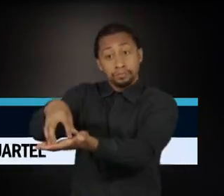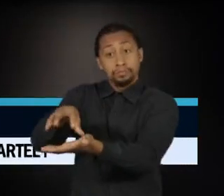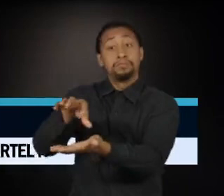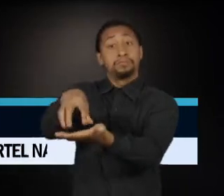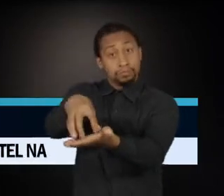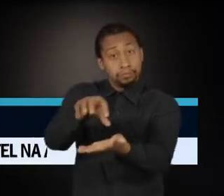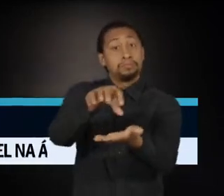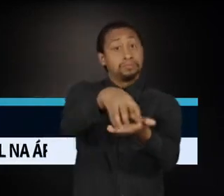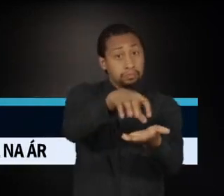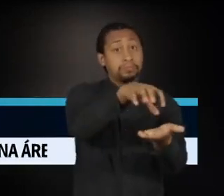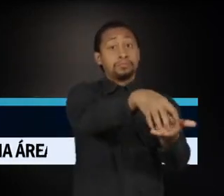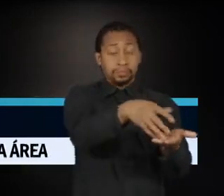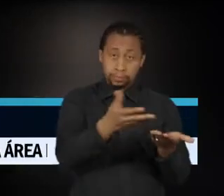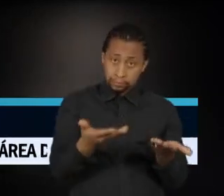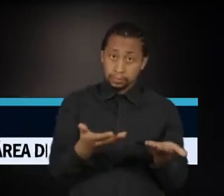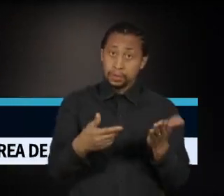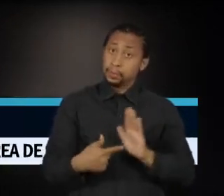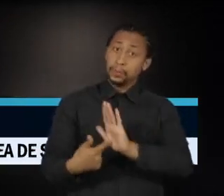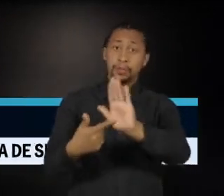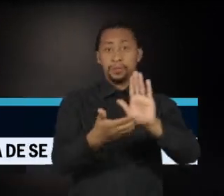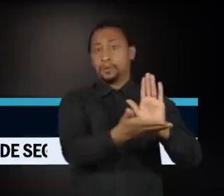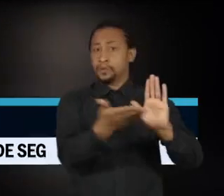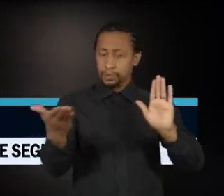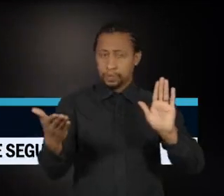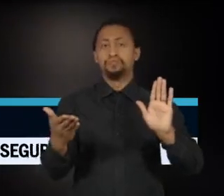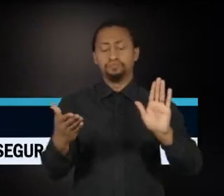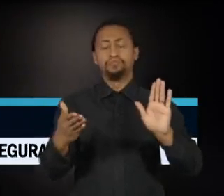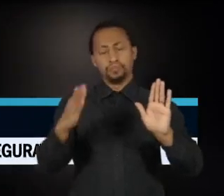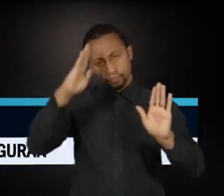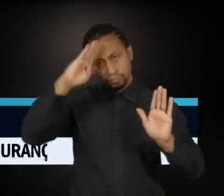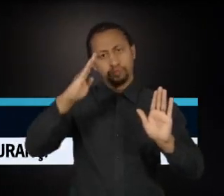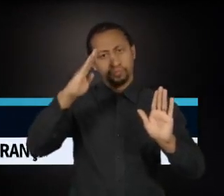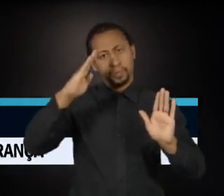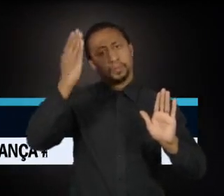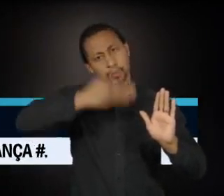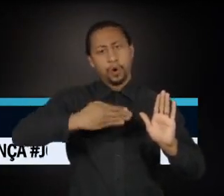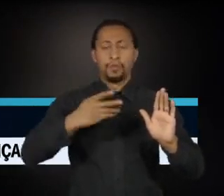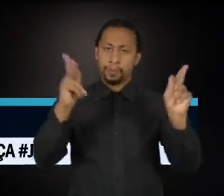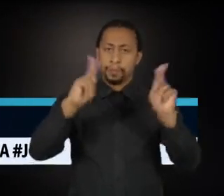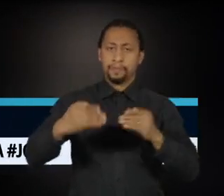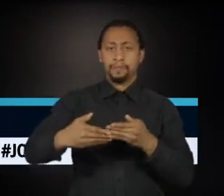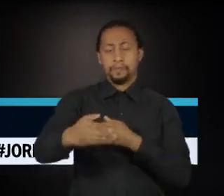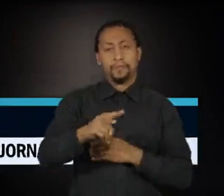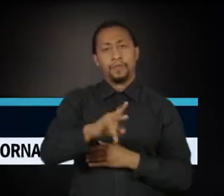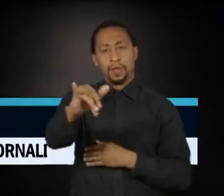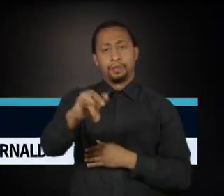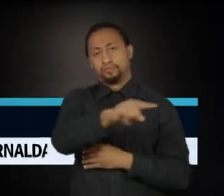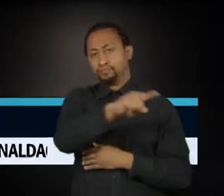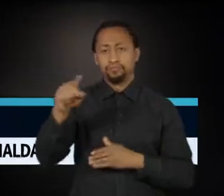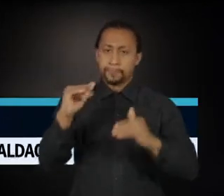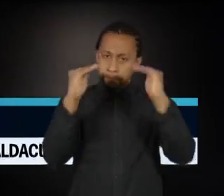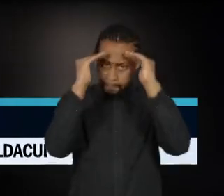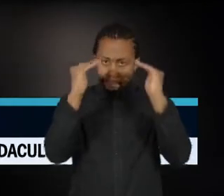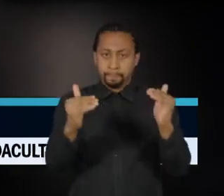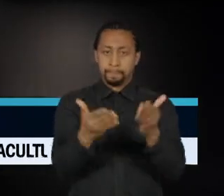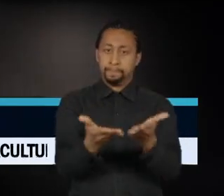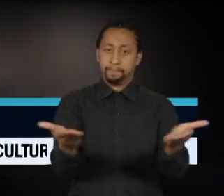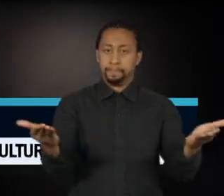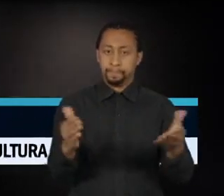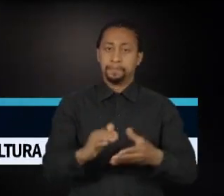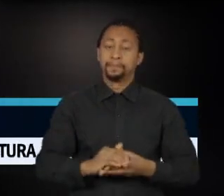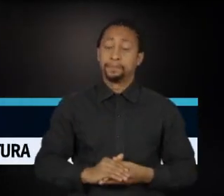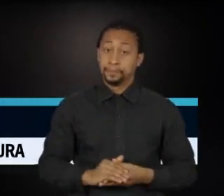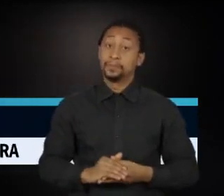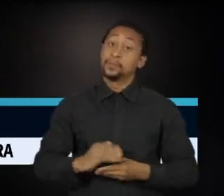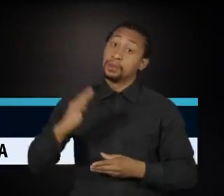provar a partir de agora, vocês vão ter paz, porque vocês vão ser respeitados, porque esse país